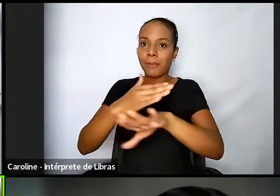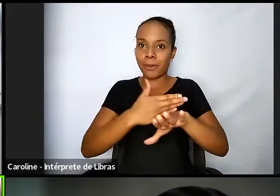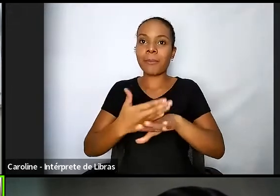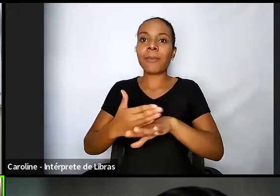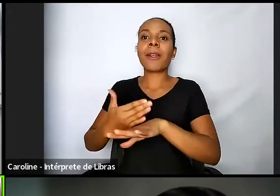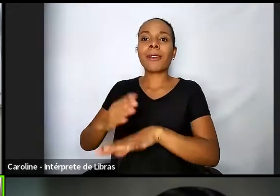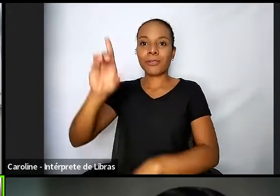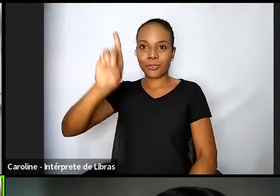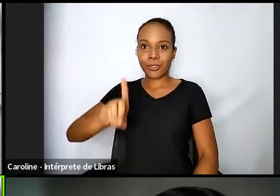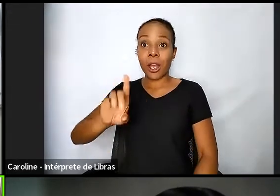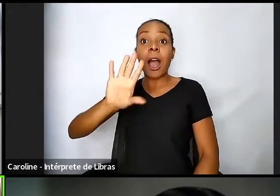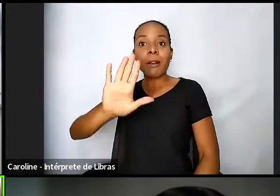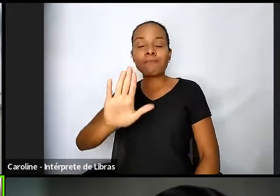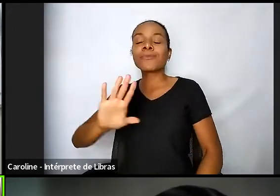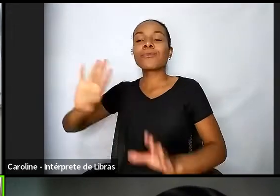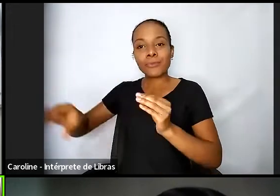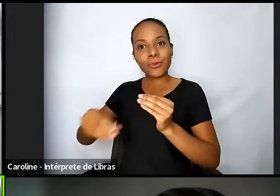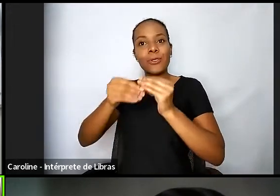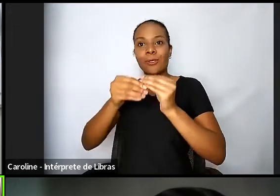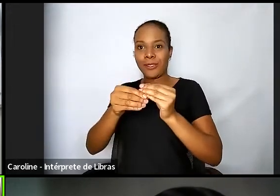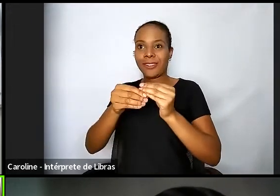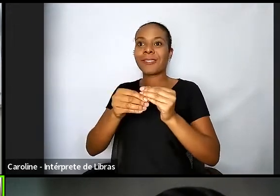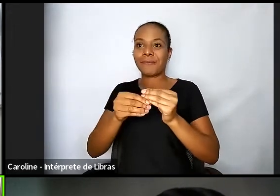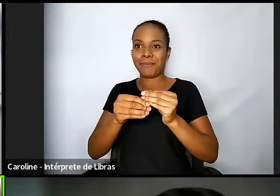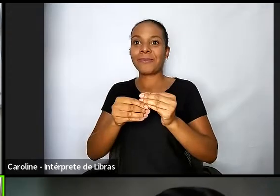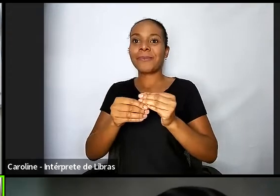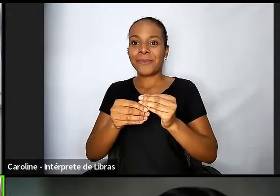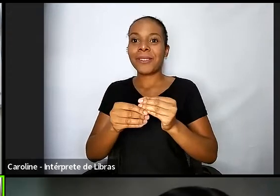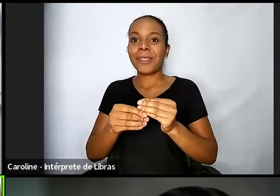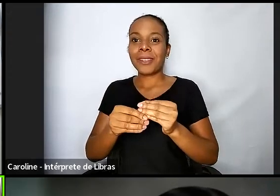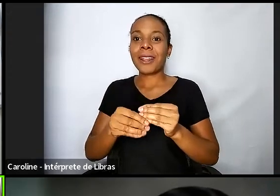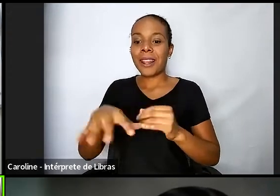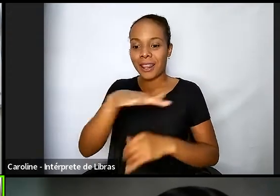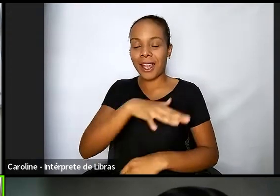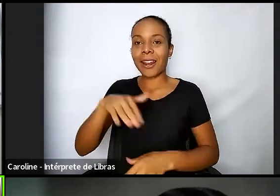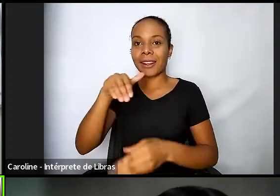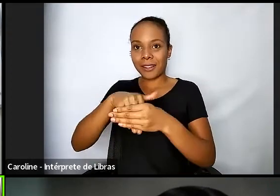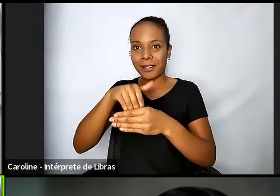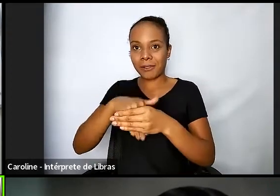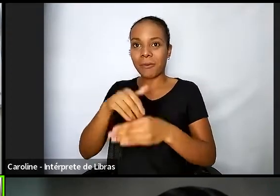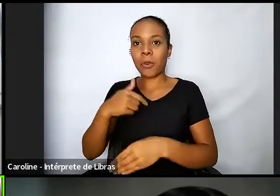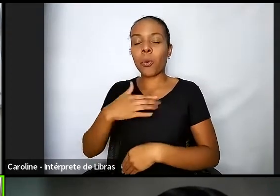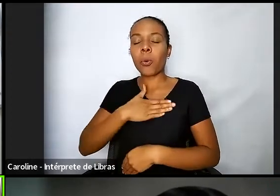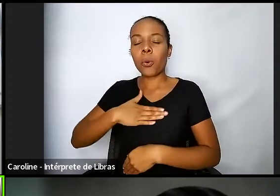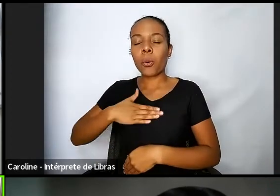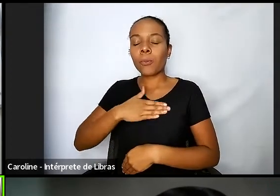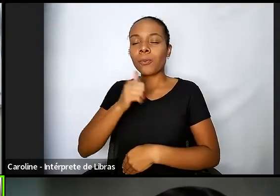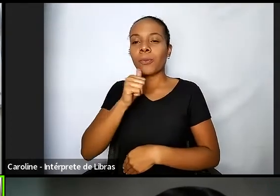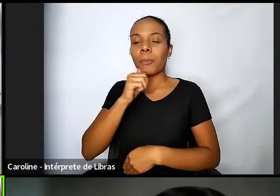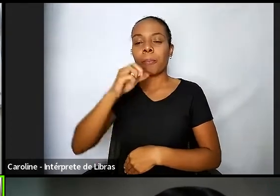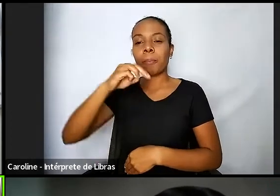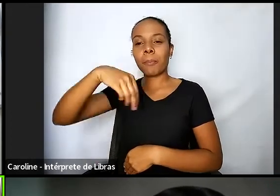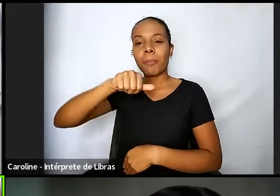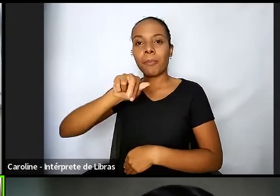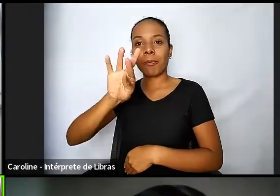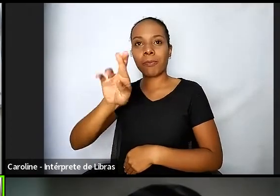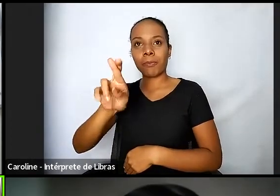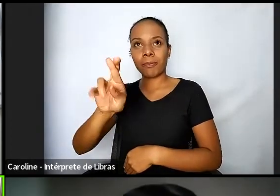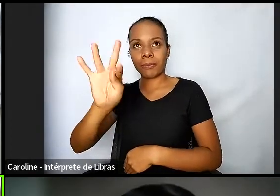um link rápido para o eleitoral eu gosto muito da Marta Rett quando ela coloca num texto muito especial